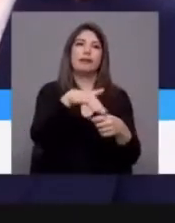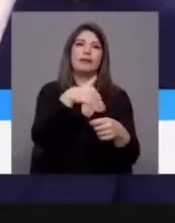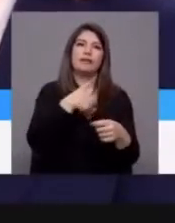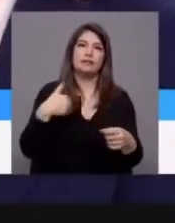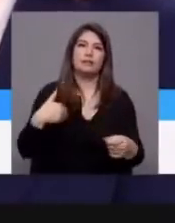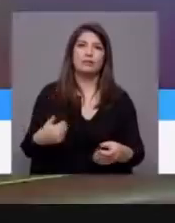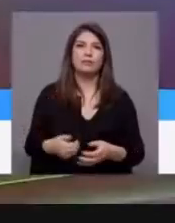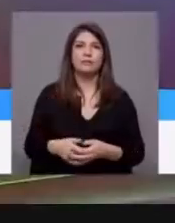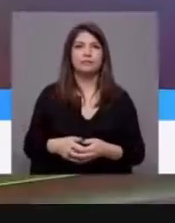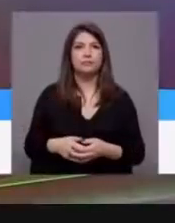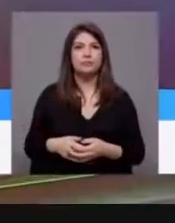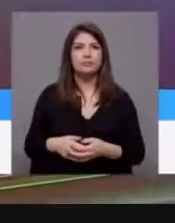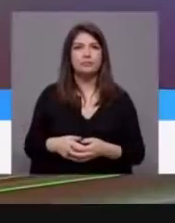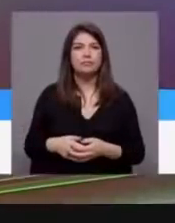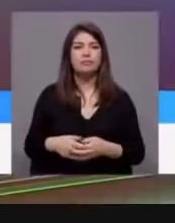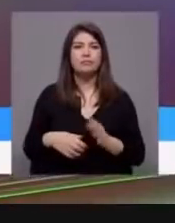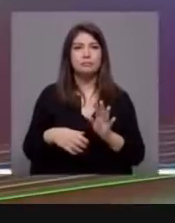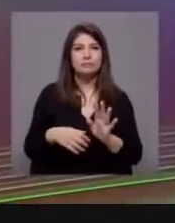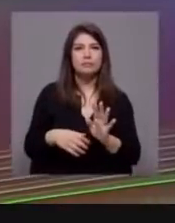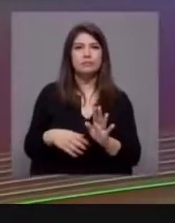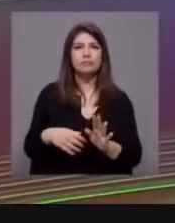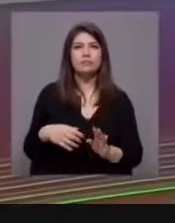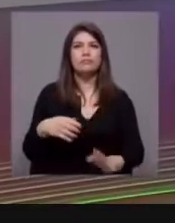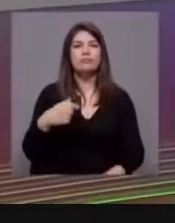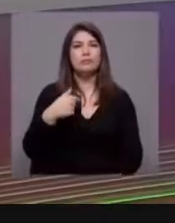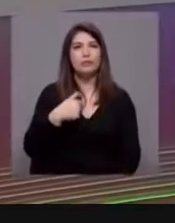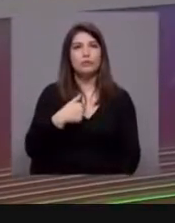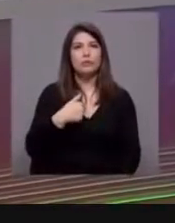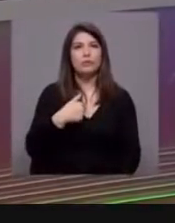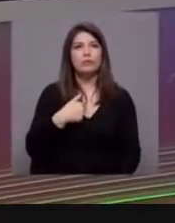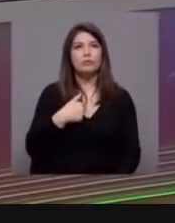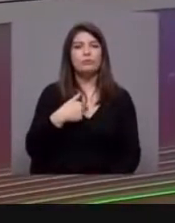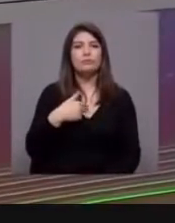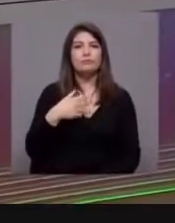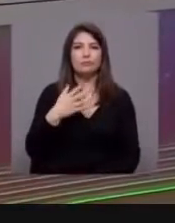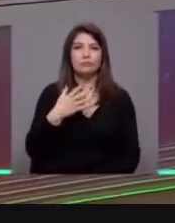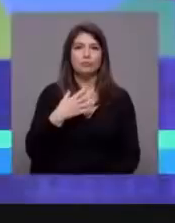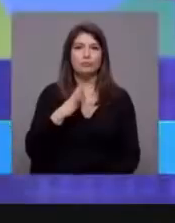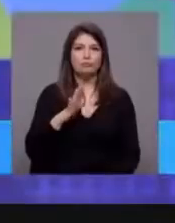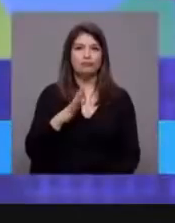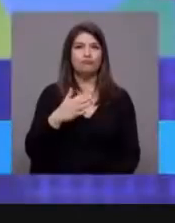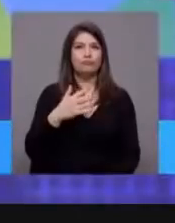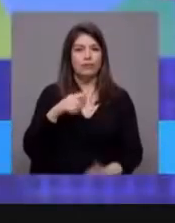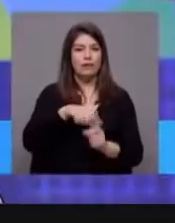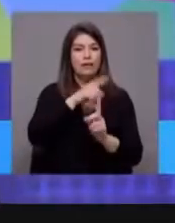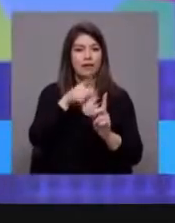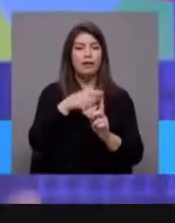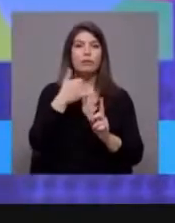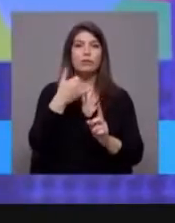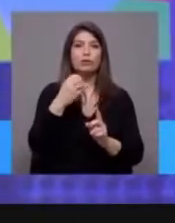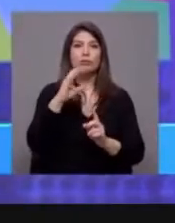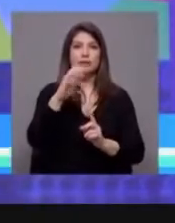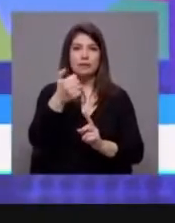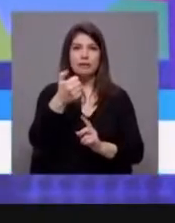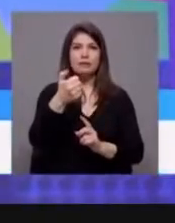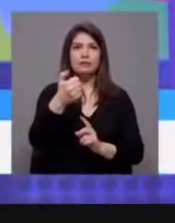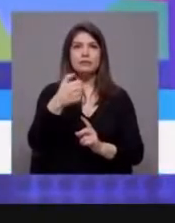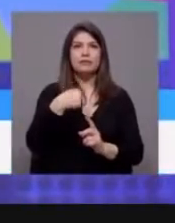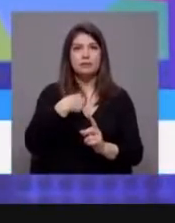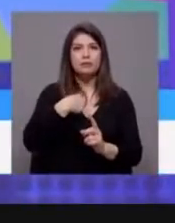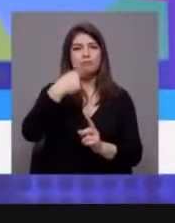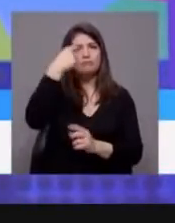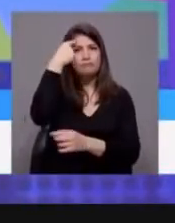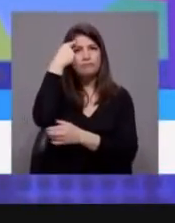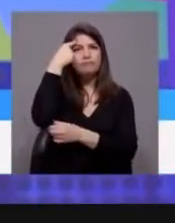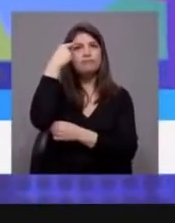para ajudar o Serviço Nacional de Vamos lá ver, vamos ver o seguinte. Eu, em 2015, dei a cara por esta solução